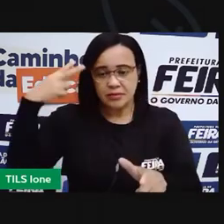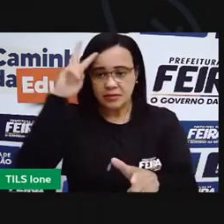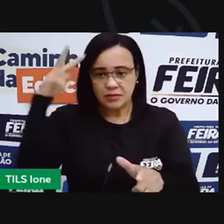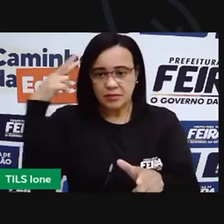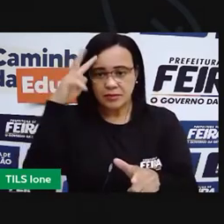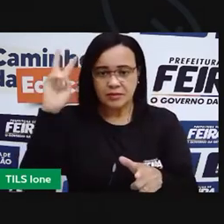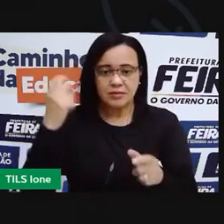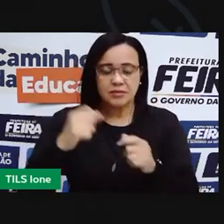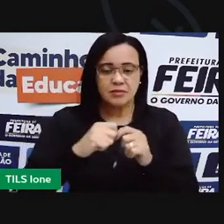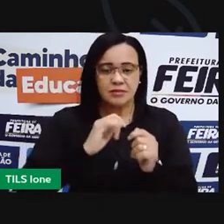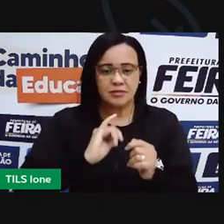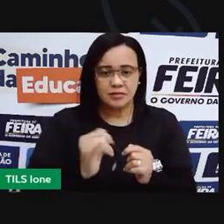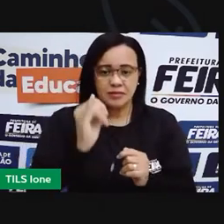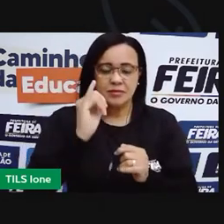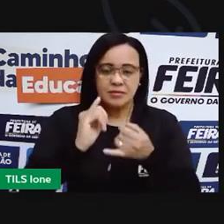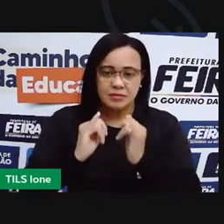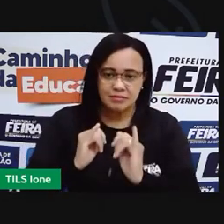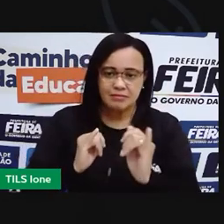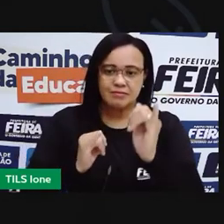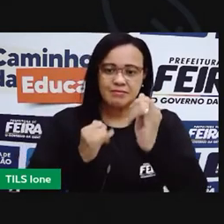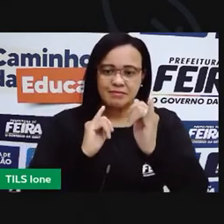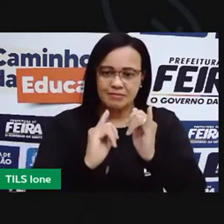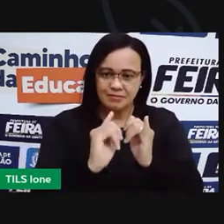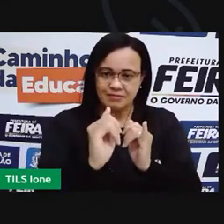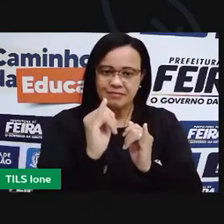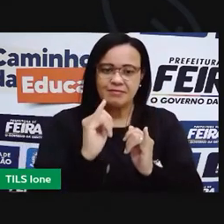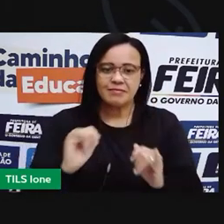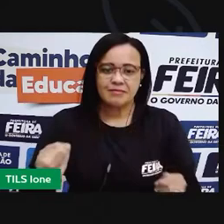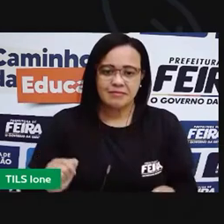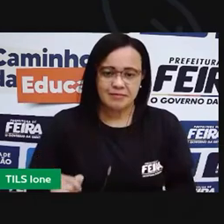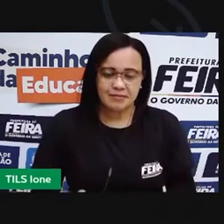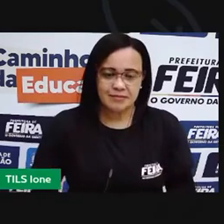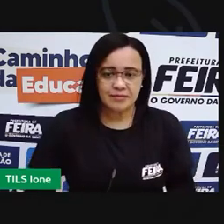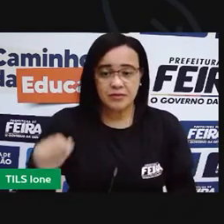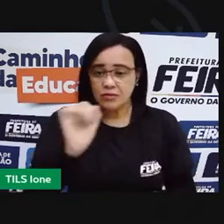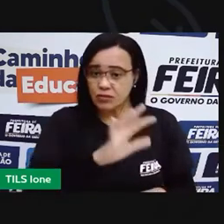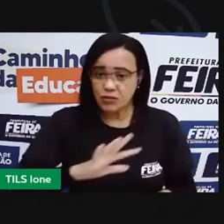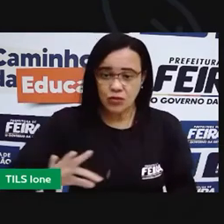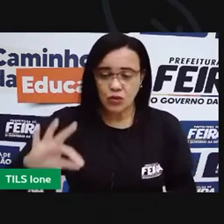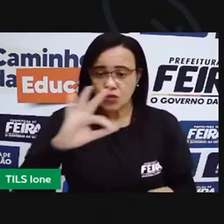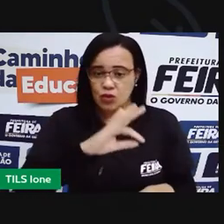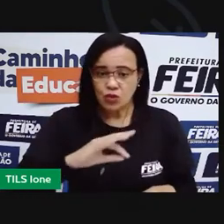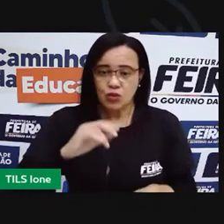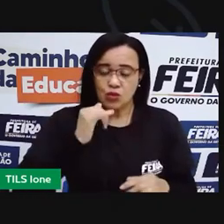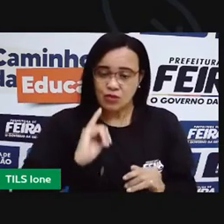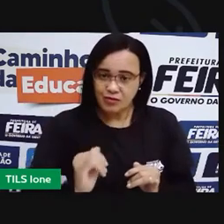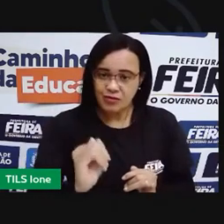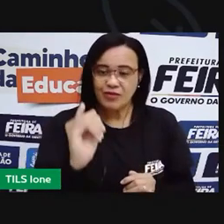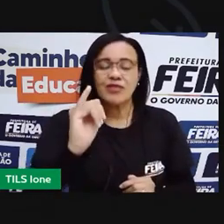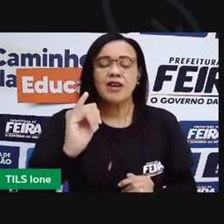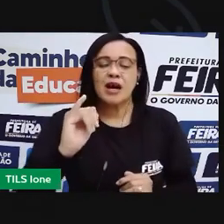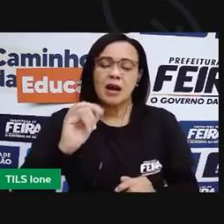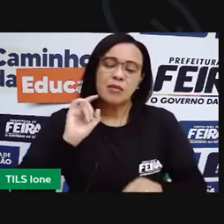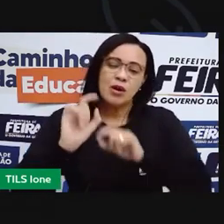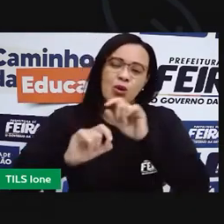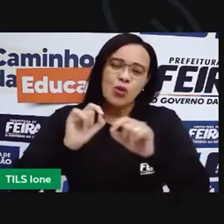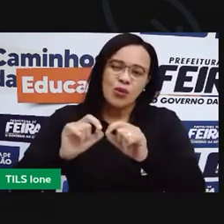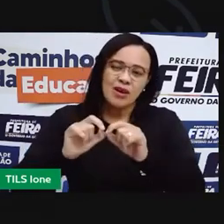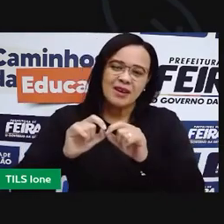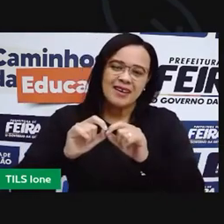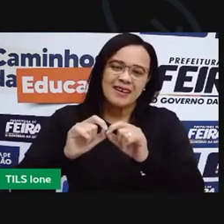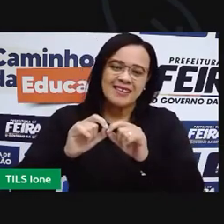bem curtas, que todas elas têm um ensinamento que traem,